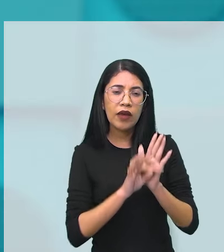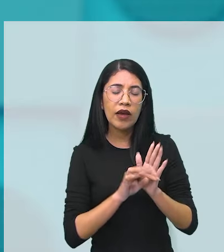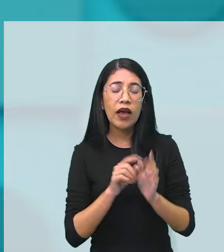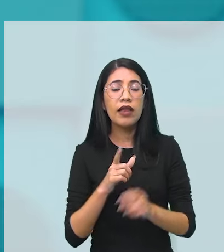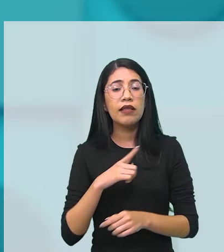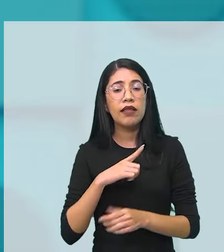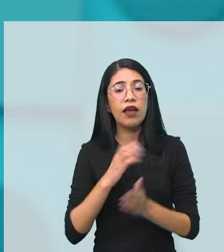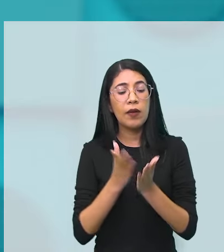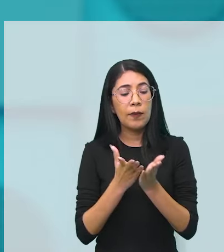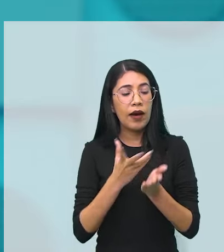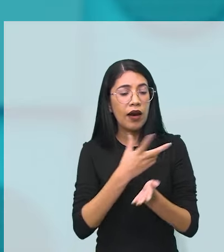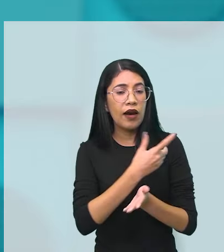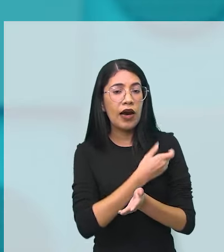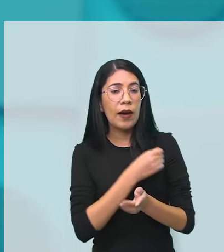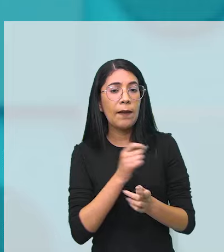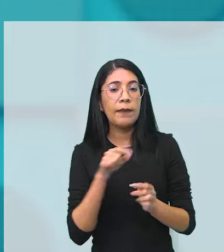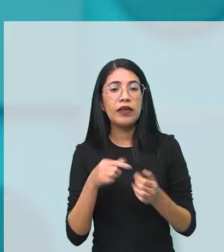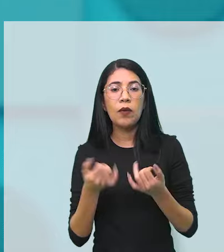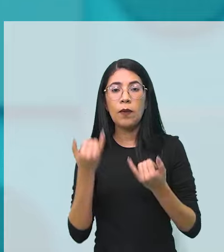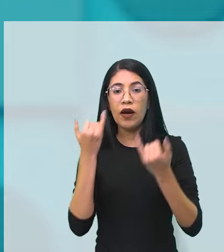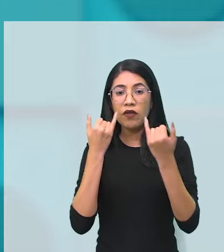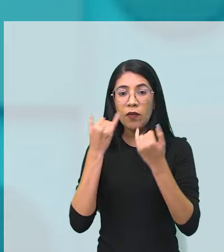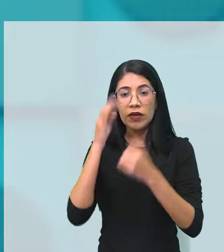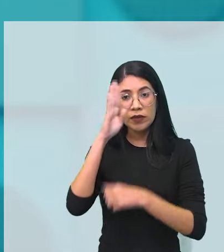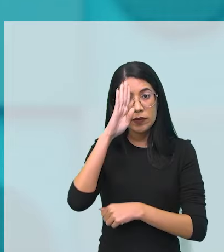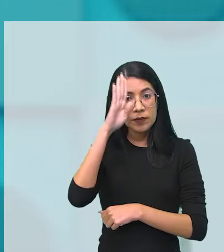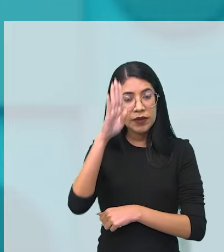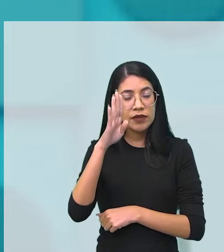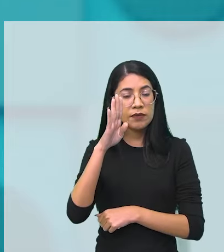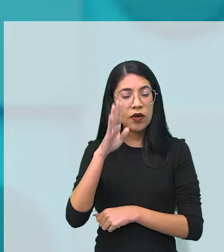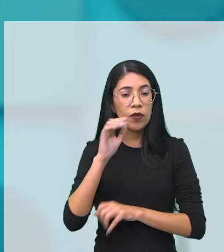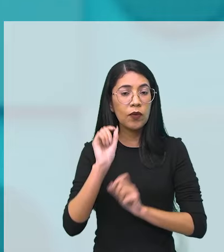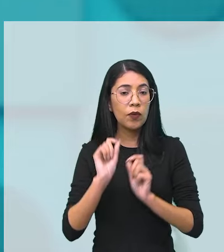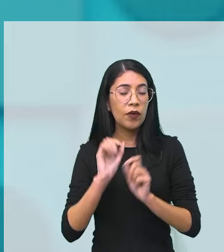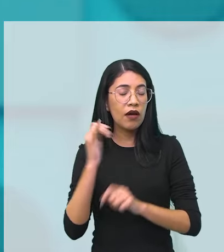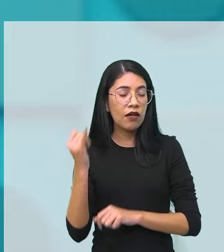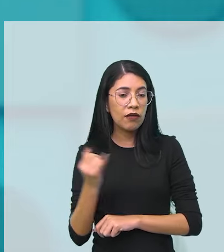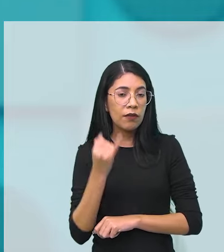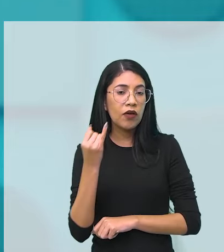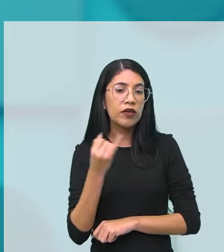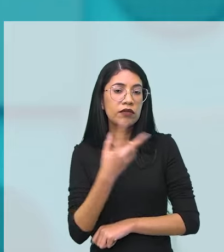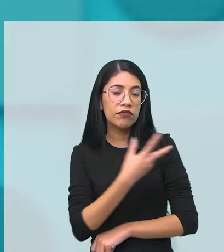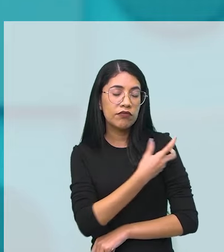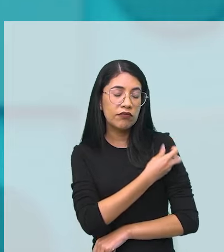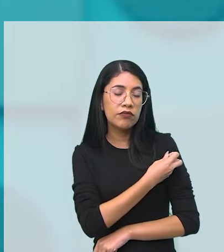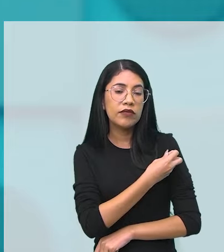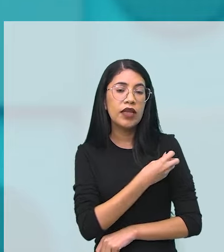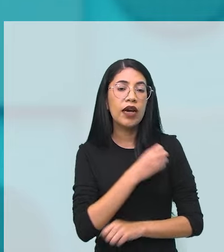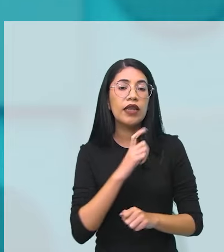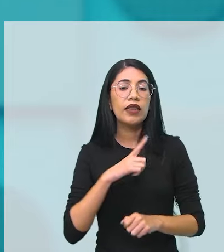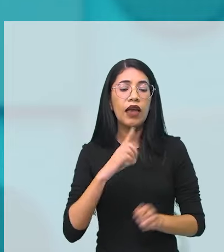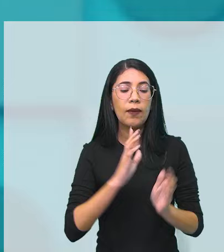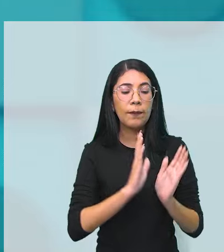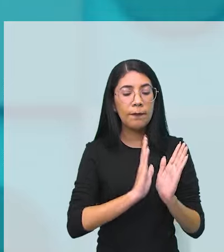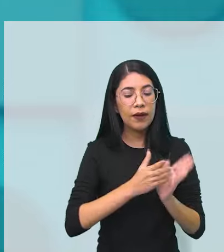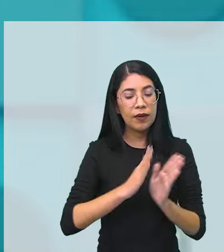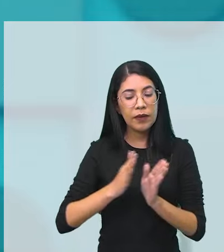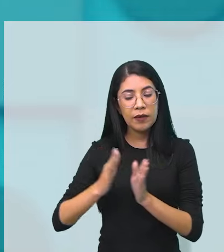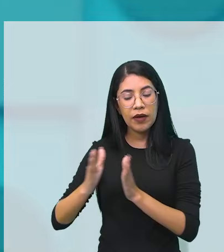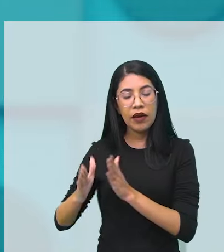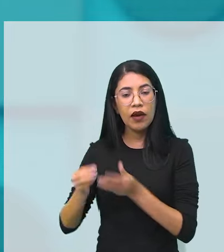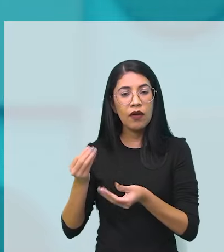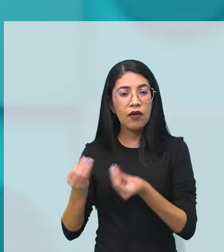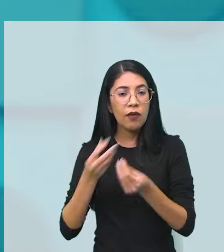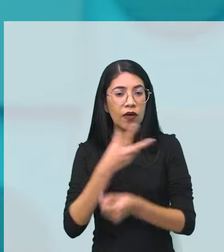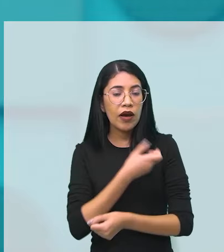você tem uma carteirinha. Pra chegar na informação principal, que é sobre a importância, ele vem trazendo o processo de como se vacinar.